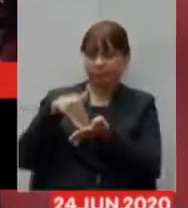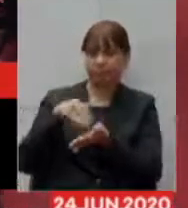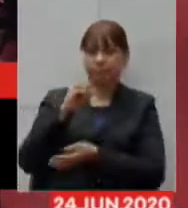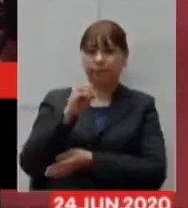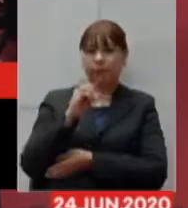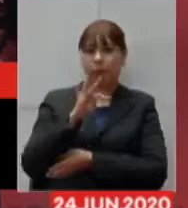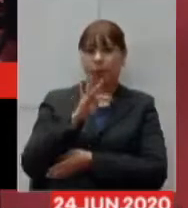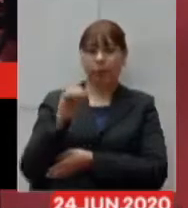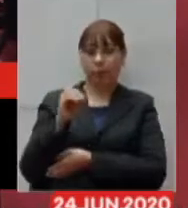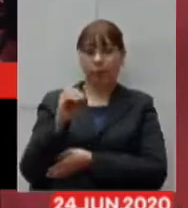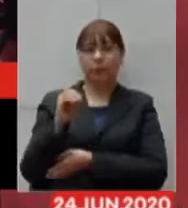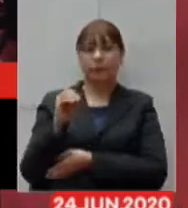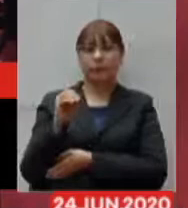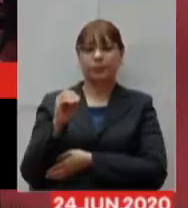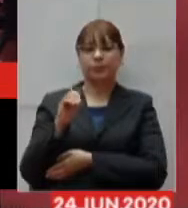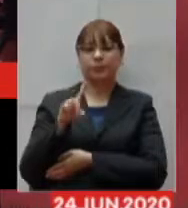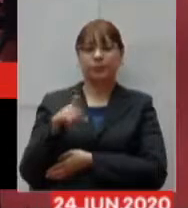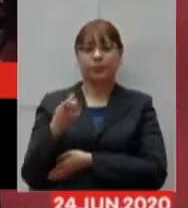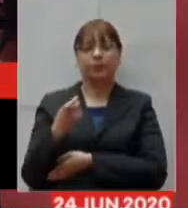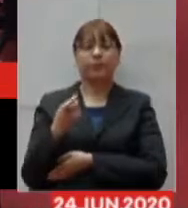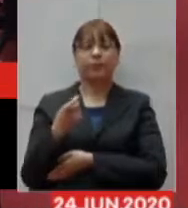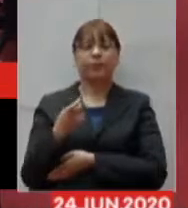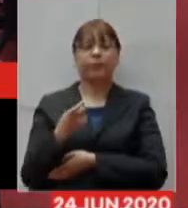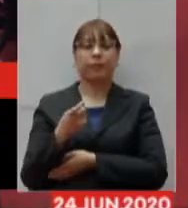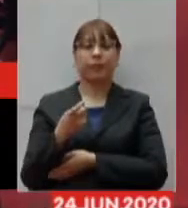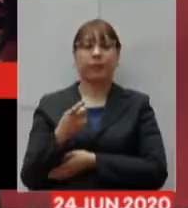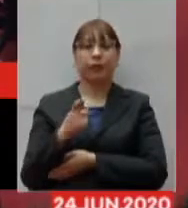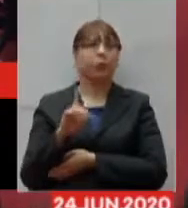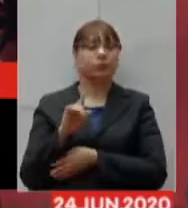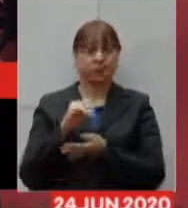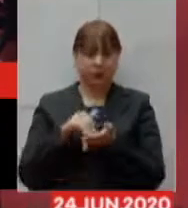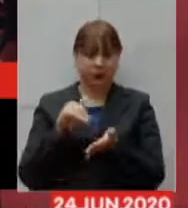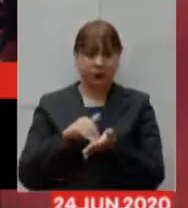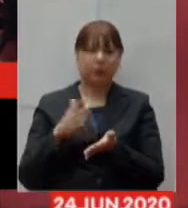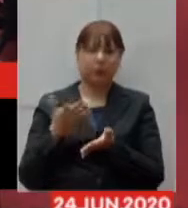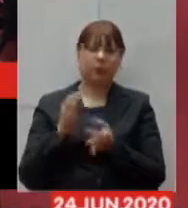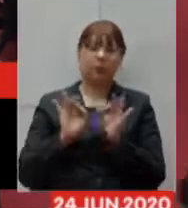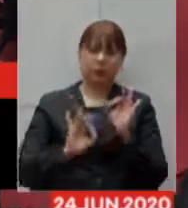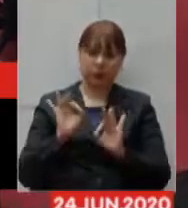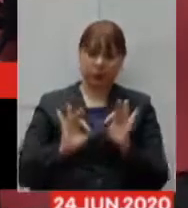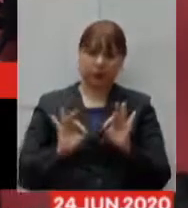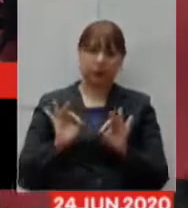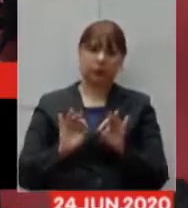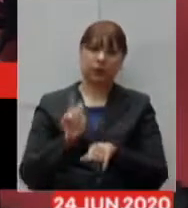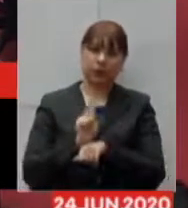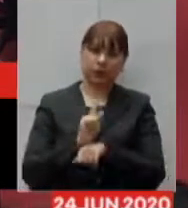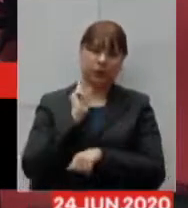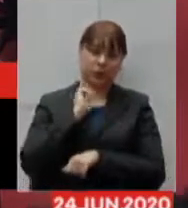Alexandre e Levi-Rei, secretário de Planejamento e Gestão de Minas Gerais.